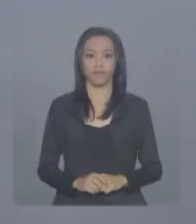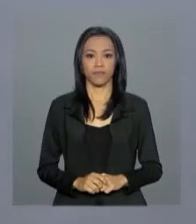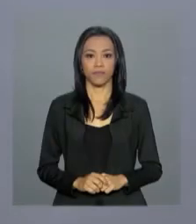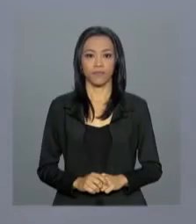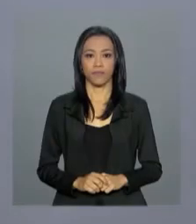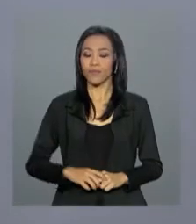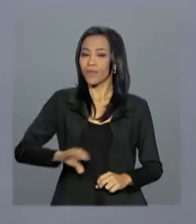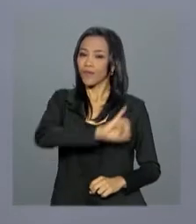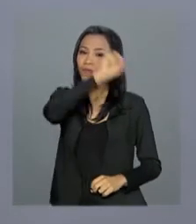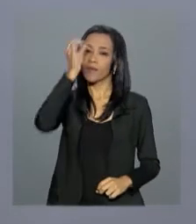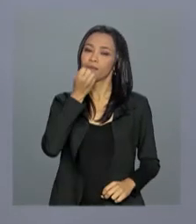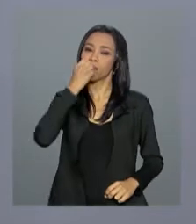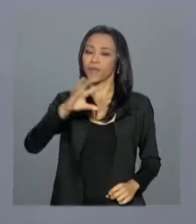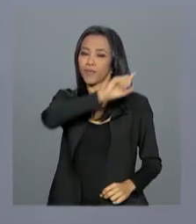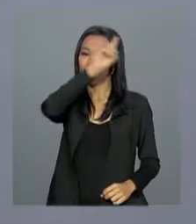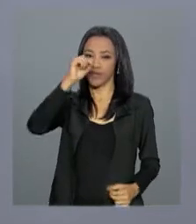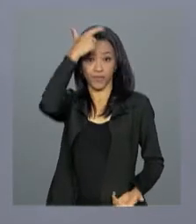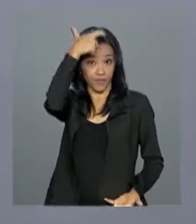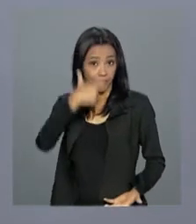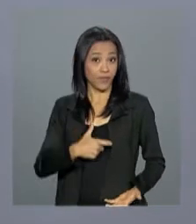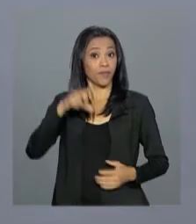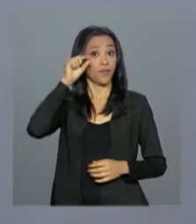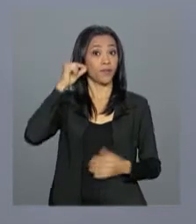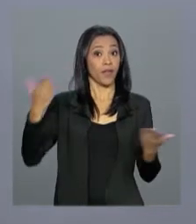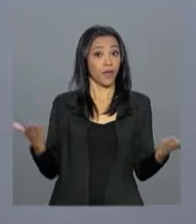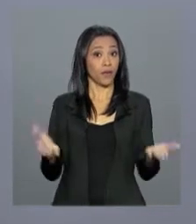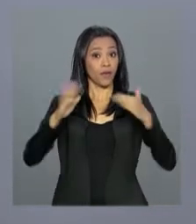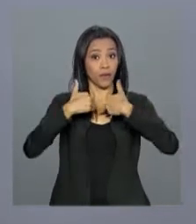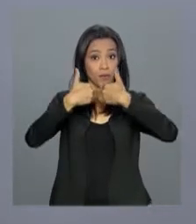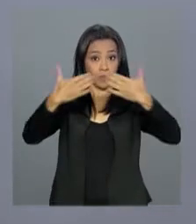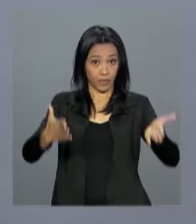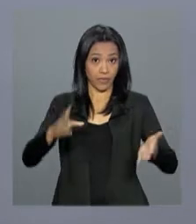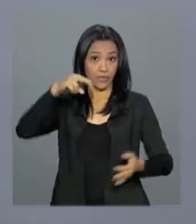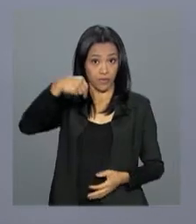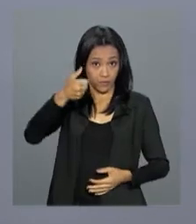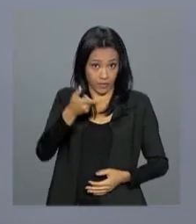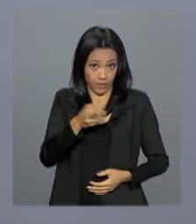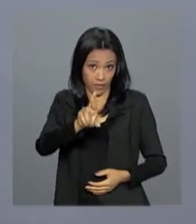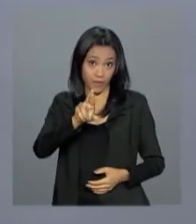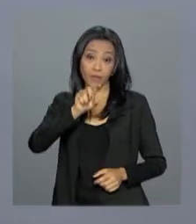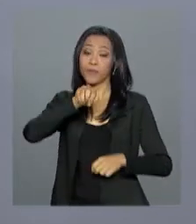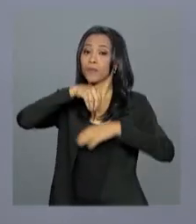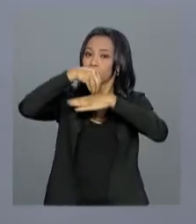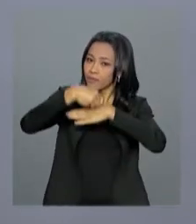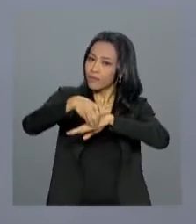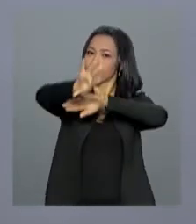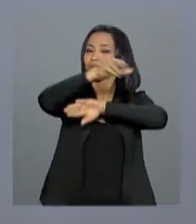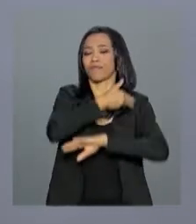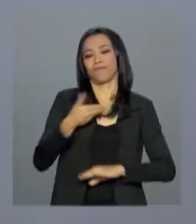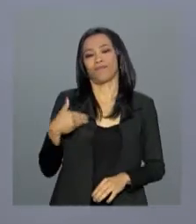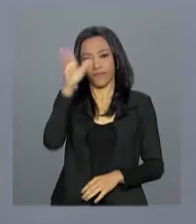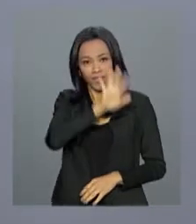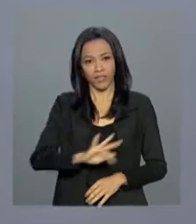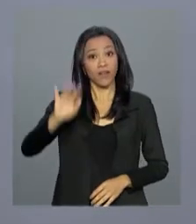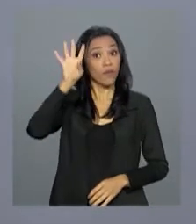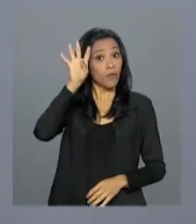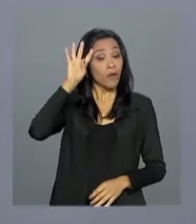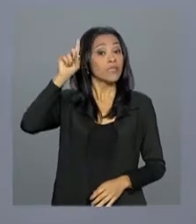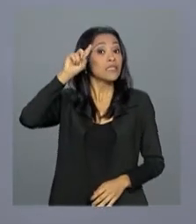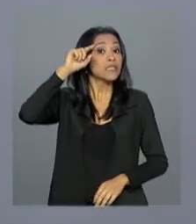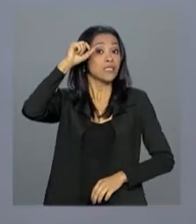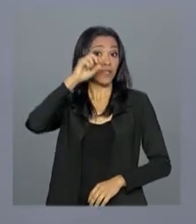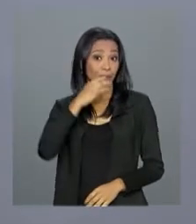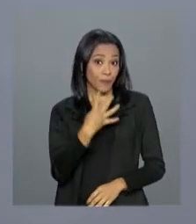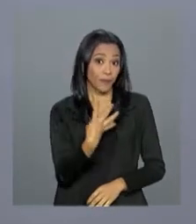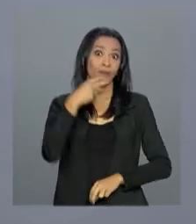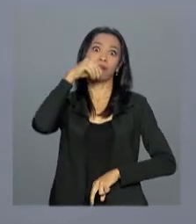Olá, bom dia pra você, sou Renata Cursini e começa agora o repórter NBR com as notícias do governo federal desta quarta-feira, dia